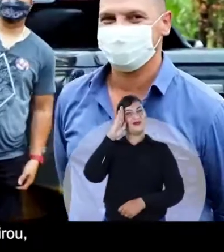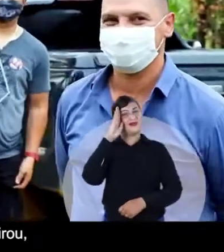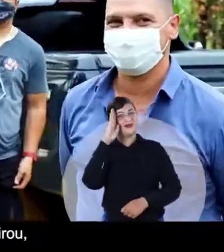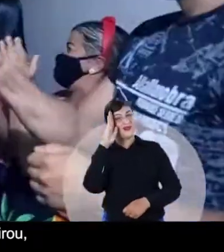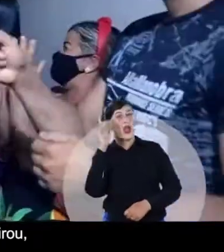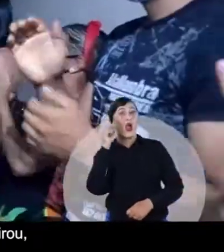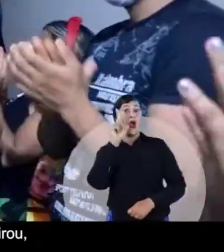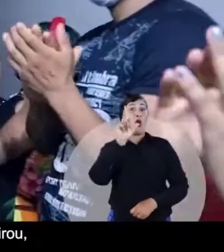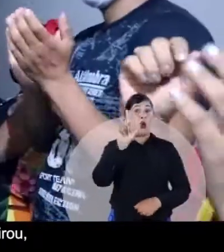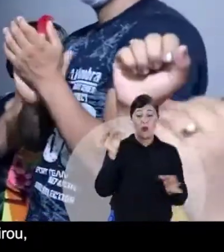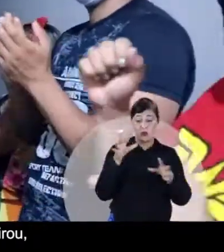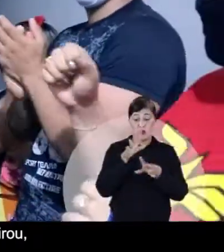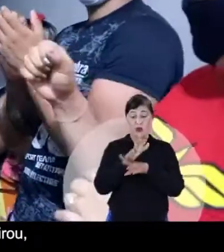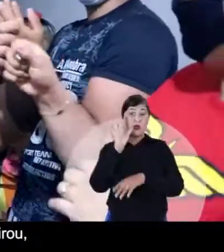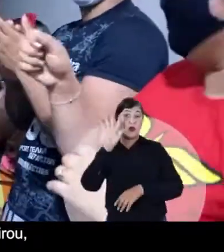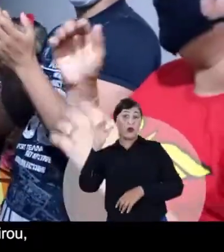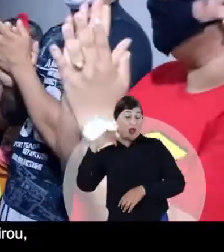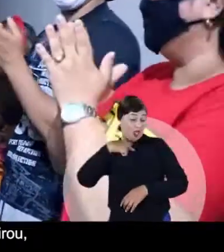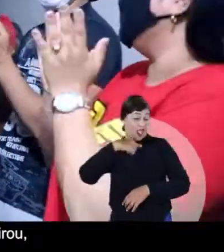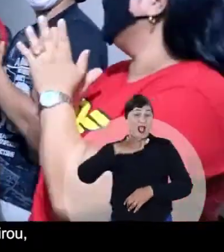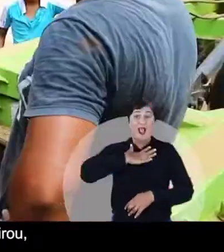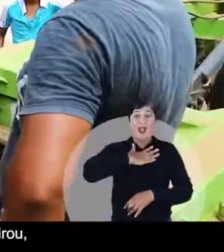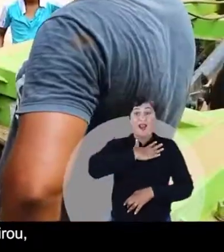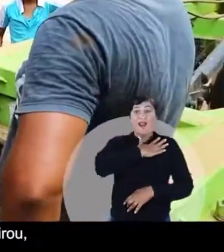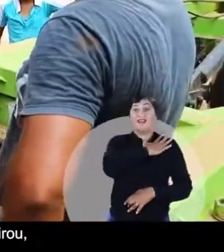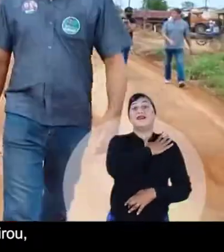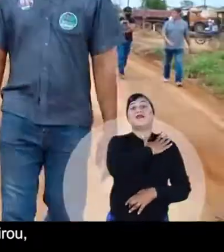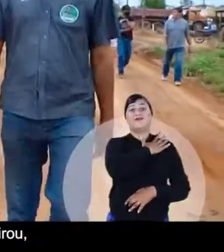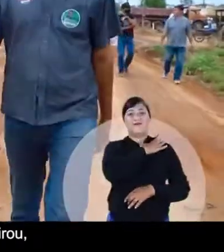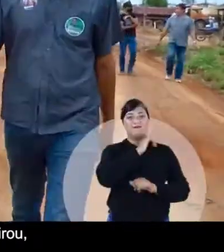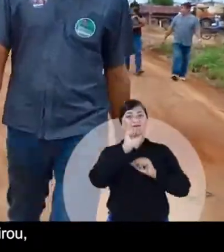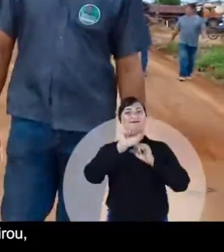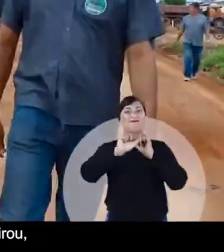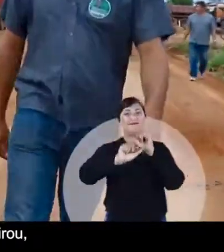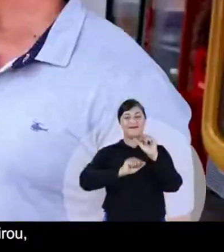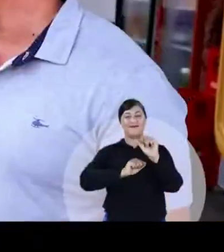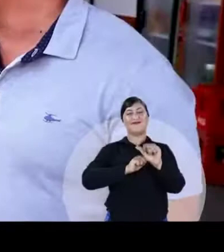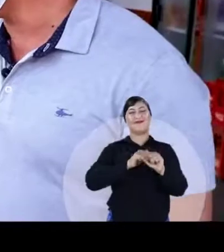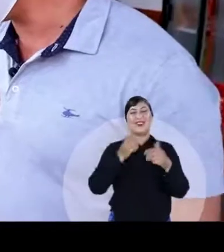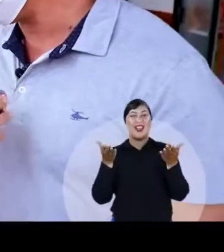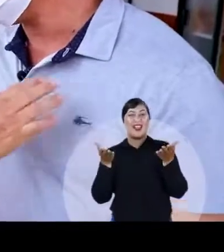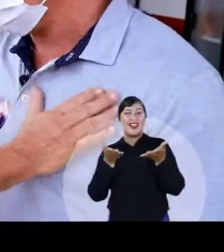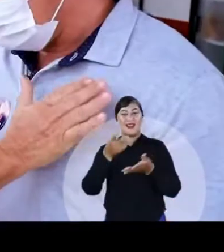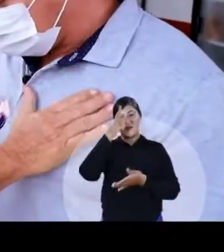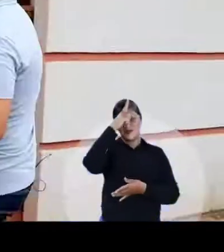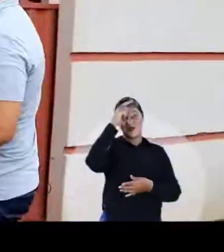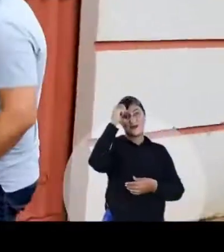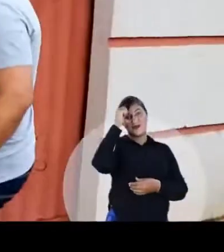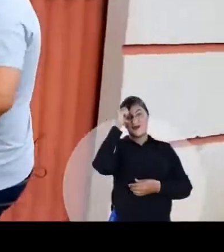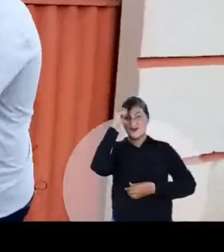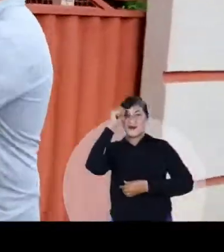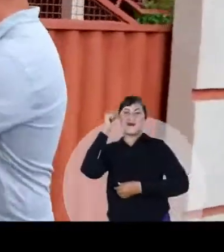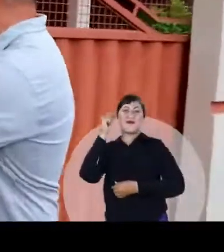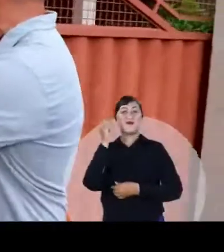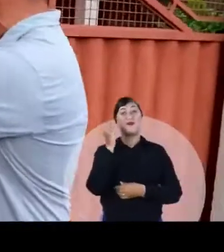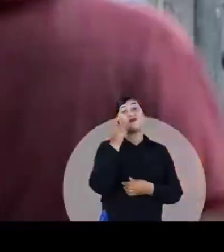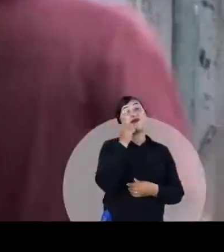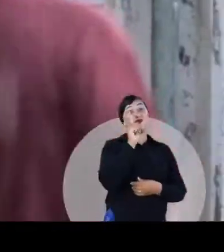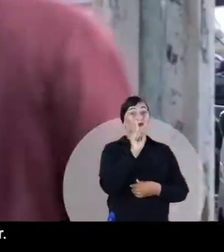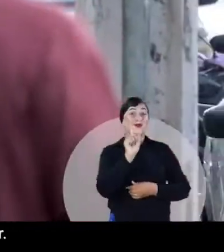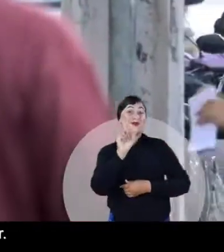Seu sonho realizou o comandante-geral. Ele virou, agora prefeito será.